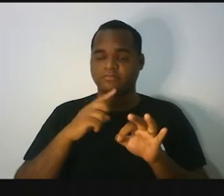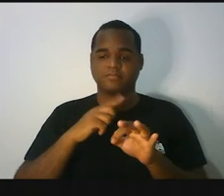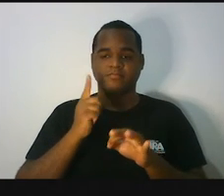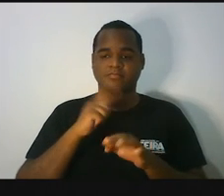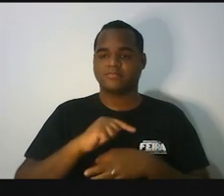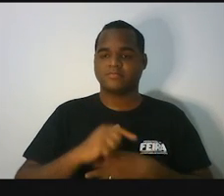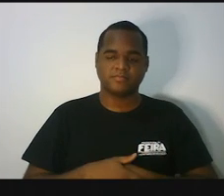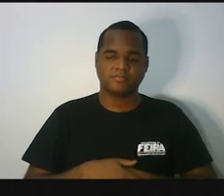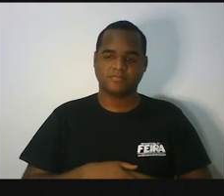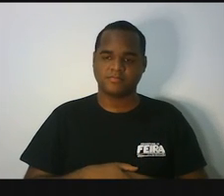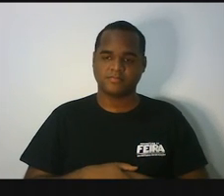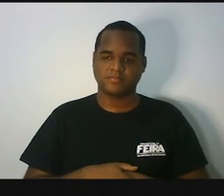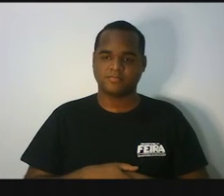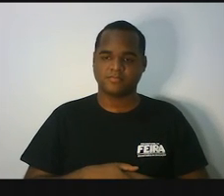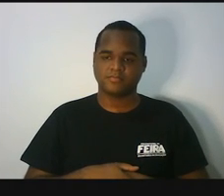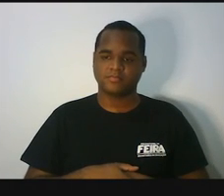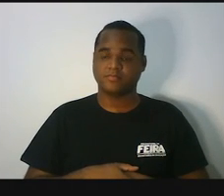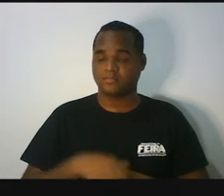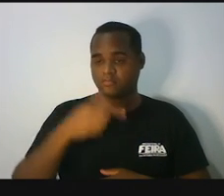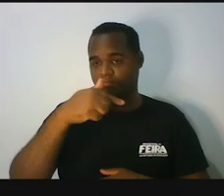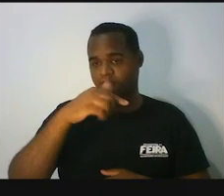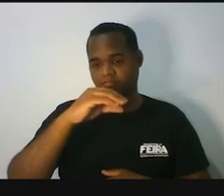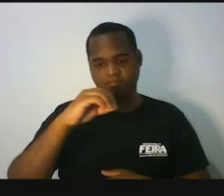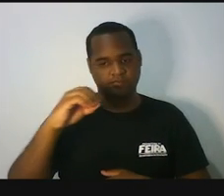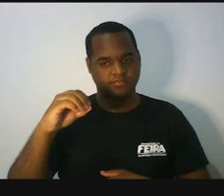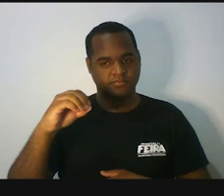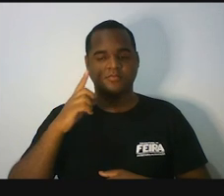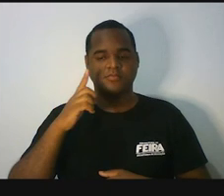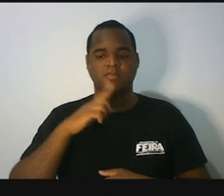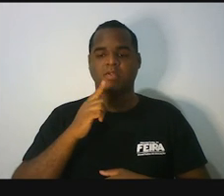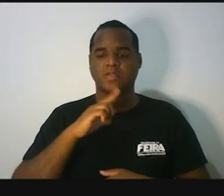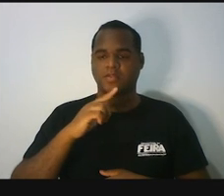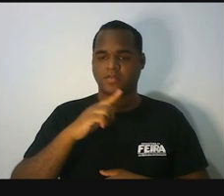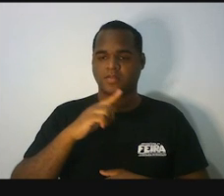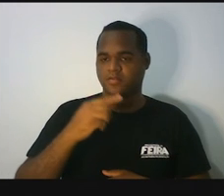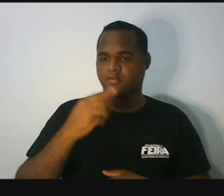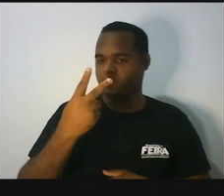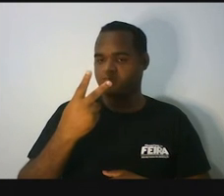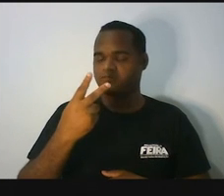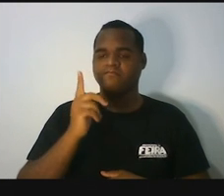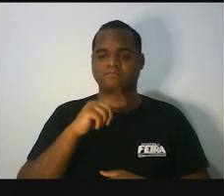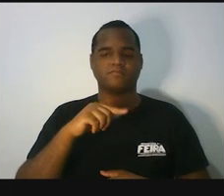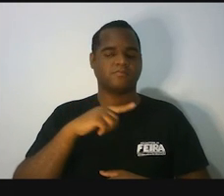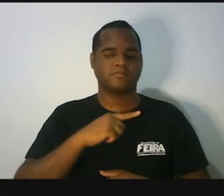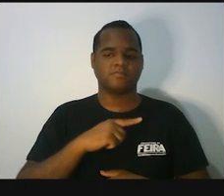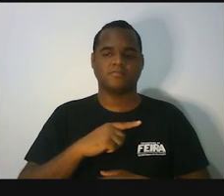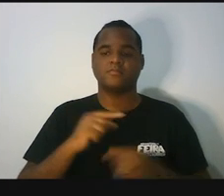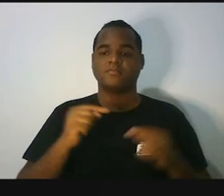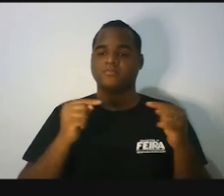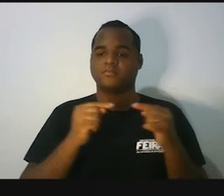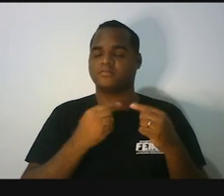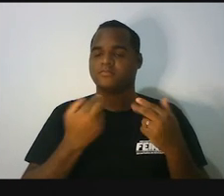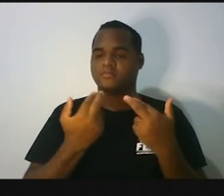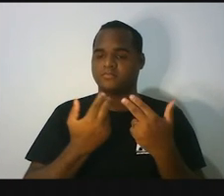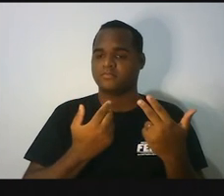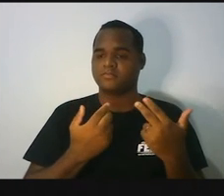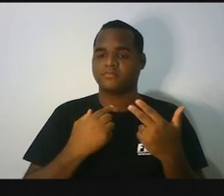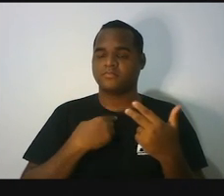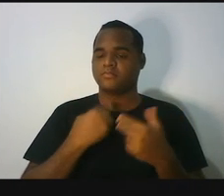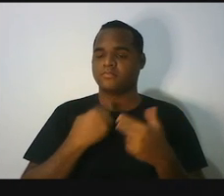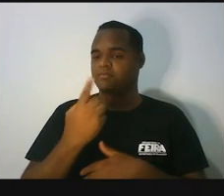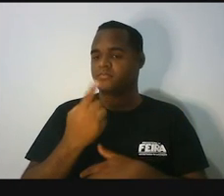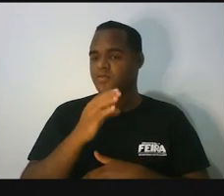os 700 eu tirei então vai ficar só as duas caixinhas igual dos 1000 você vai